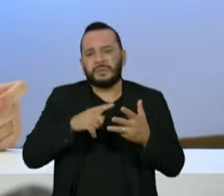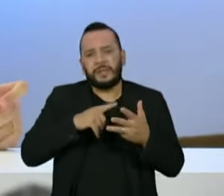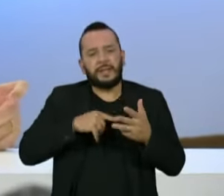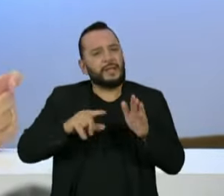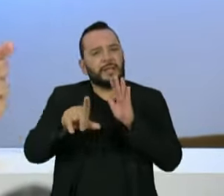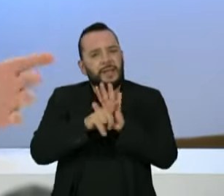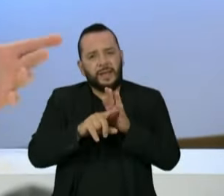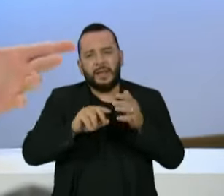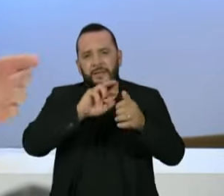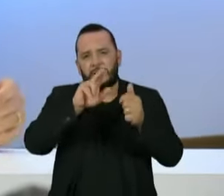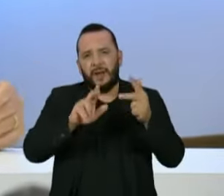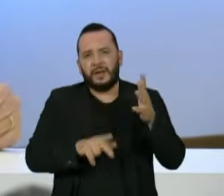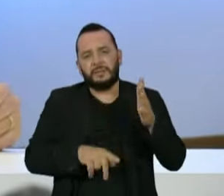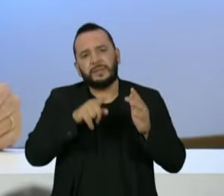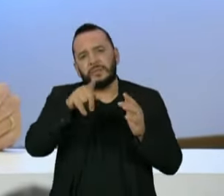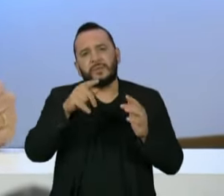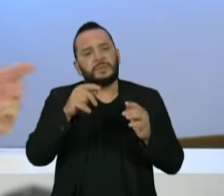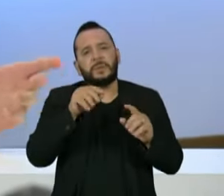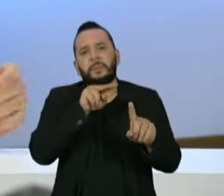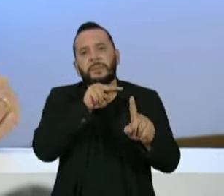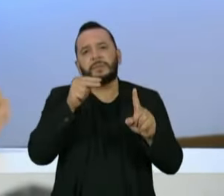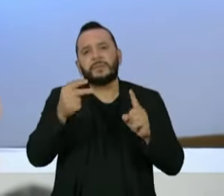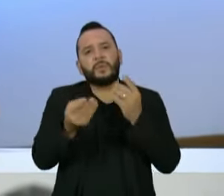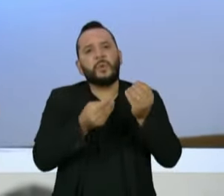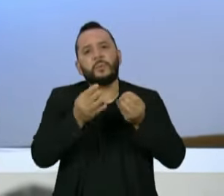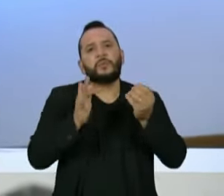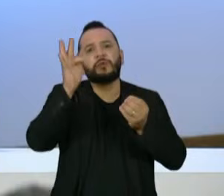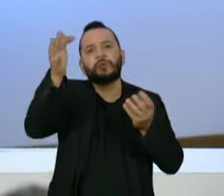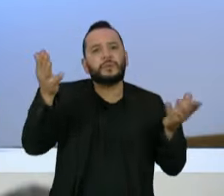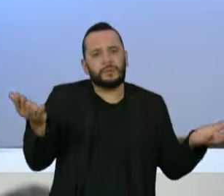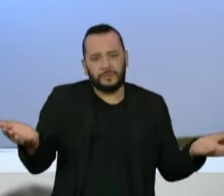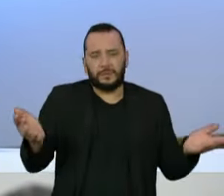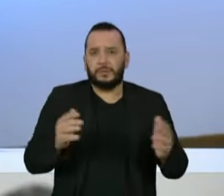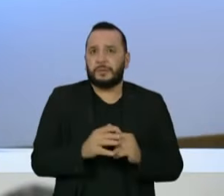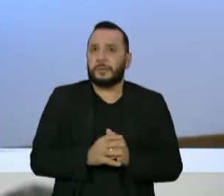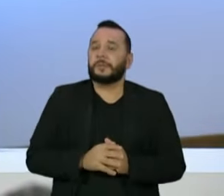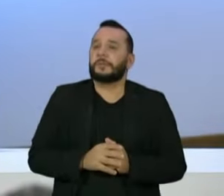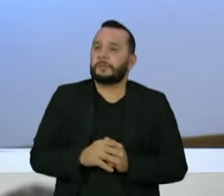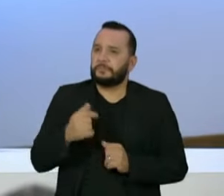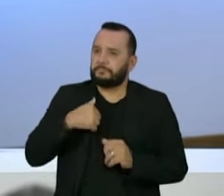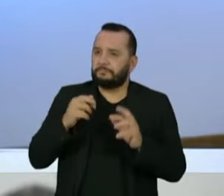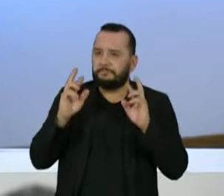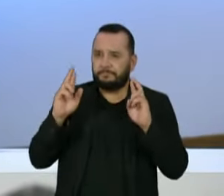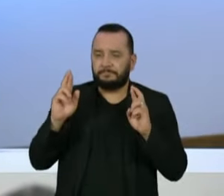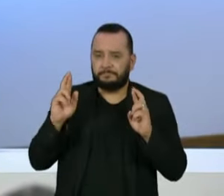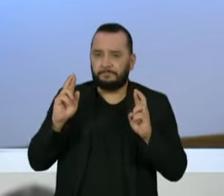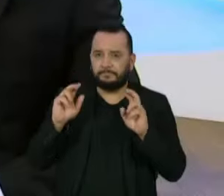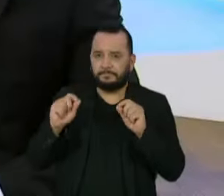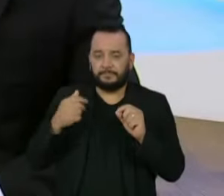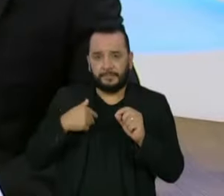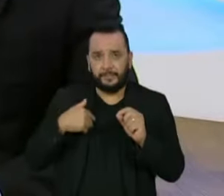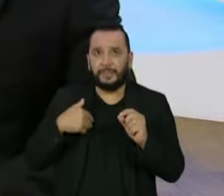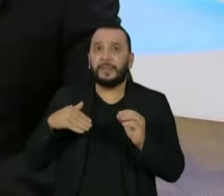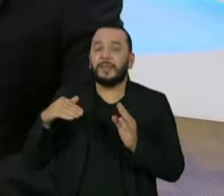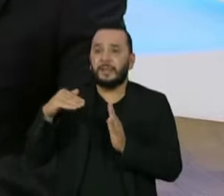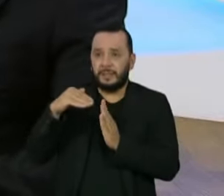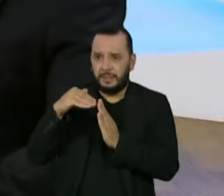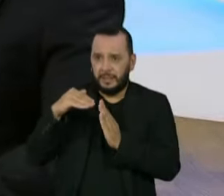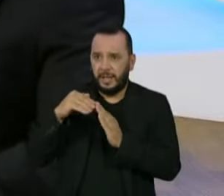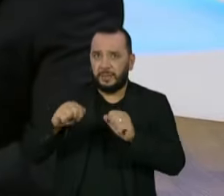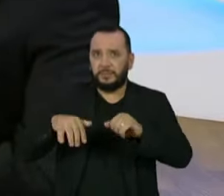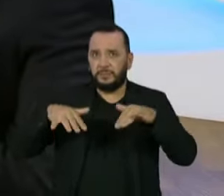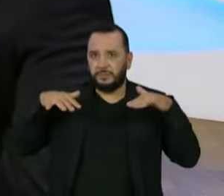queria saber do senhor, qual é a sua visão de onde isso vai terminar, qual é o futuro disso? Bom, eu espero que o Senado Federal tenha o compromisso